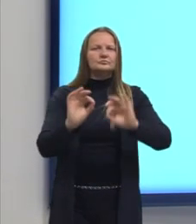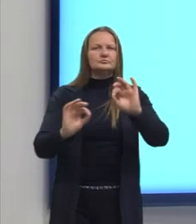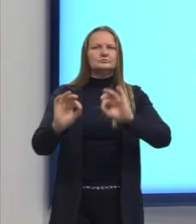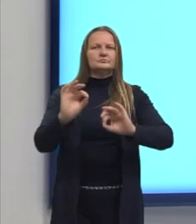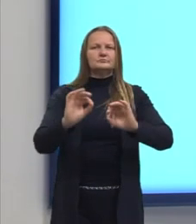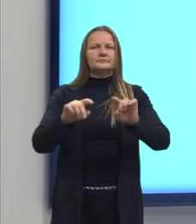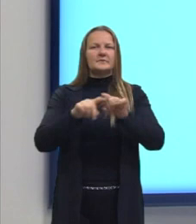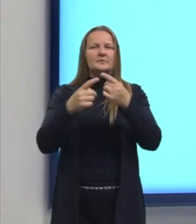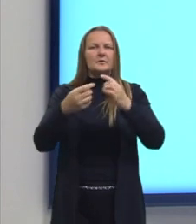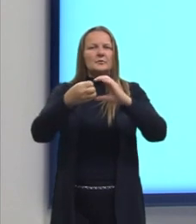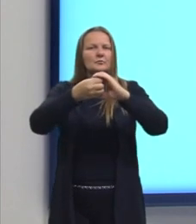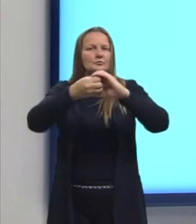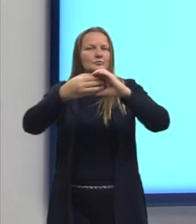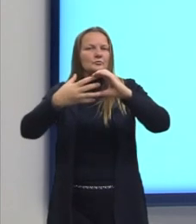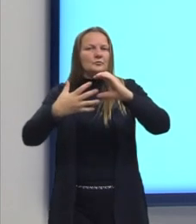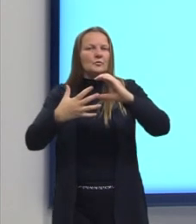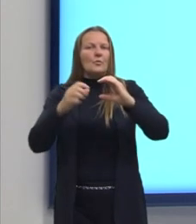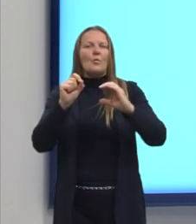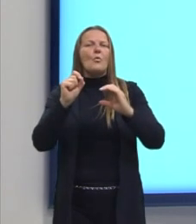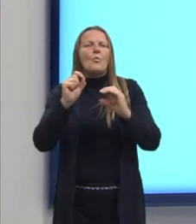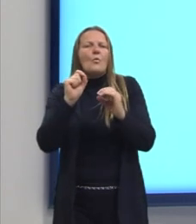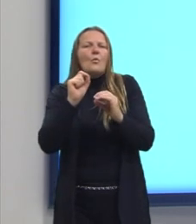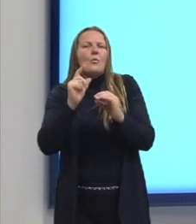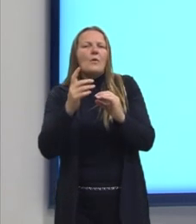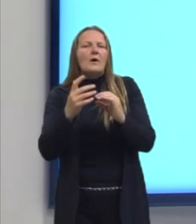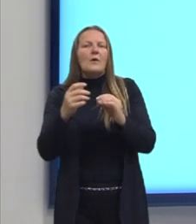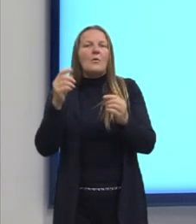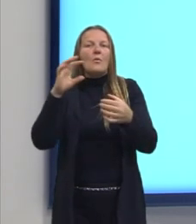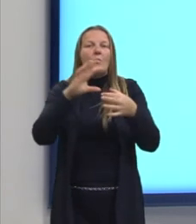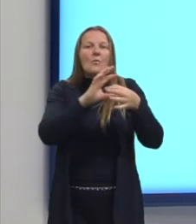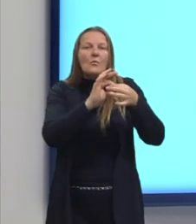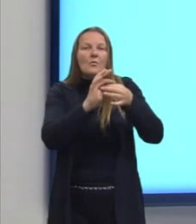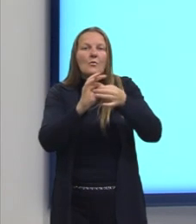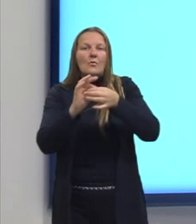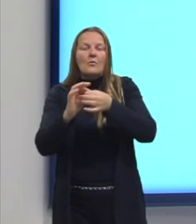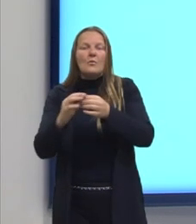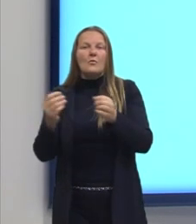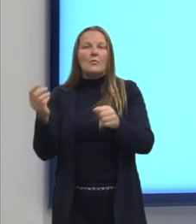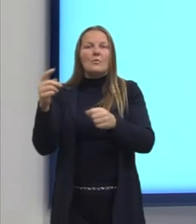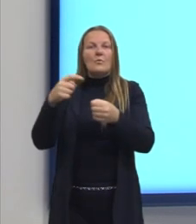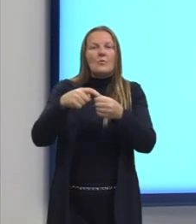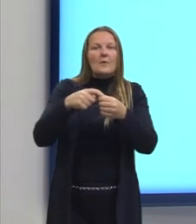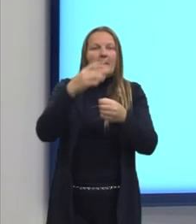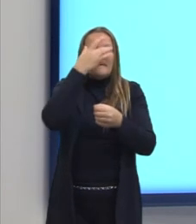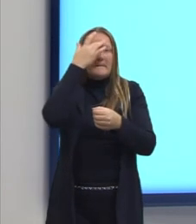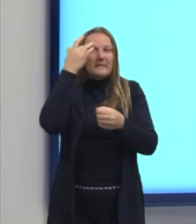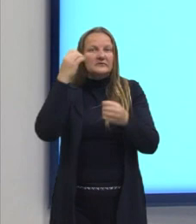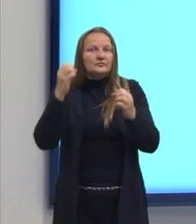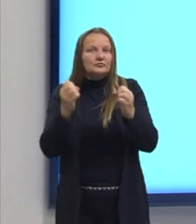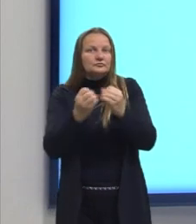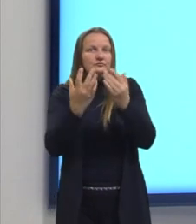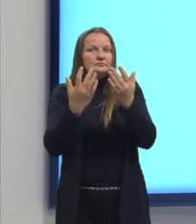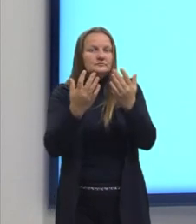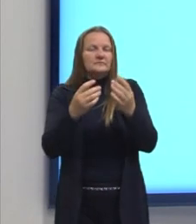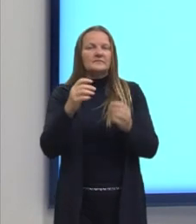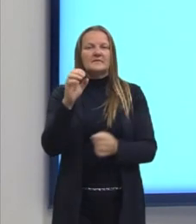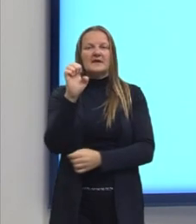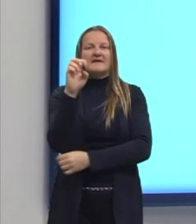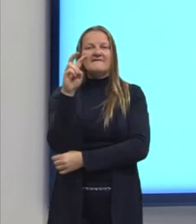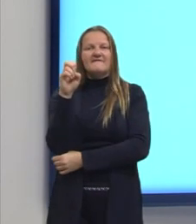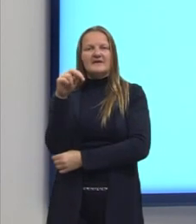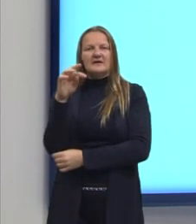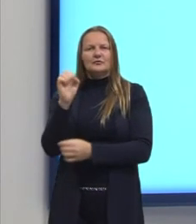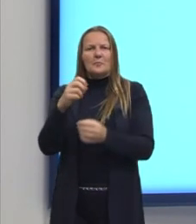questão nos pede qual aspecto atualiza os eventos. Ou seja,